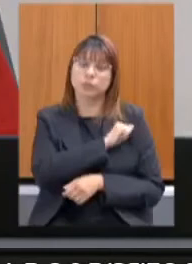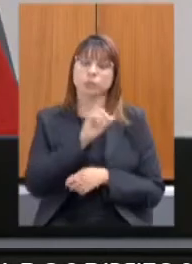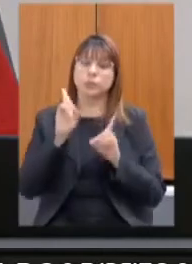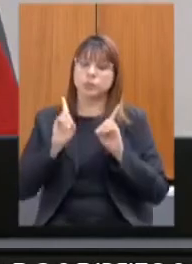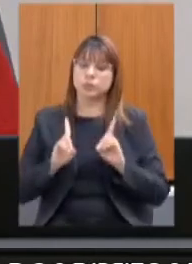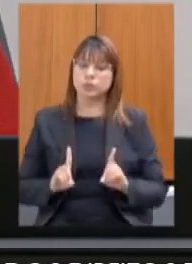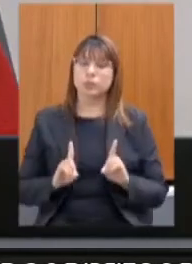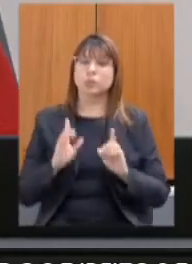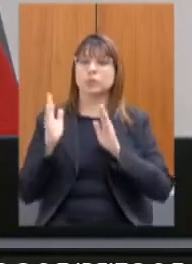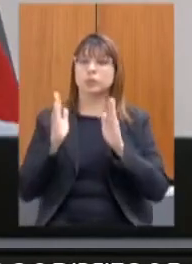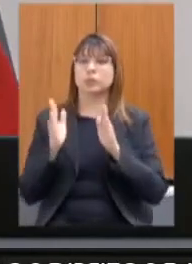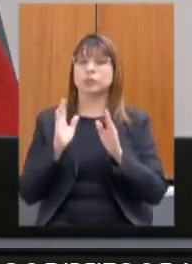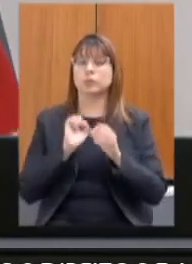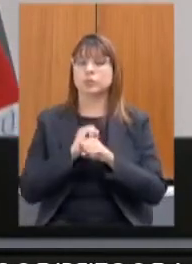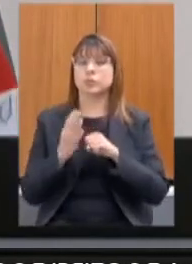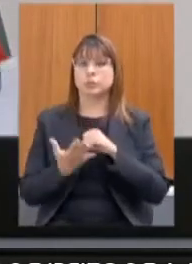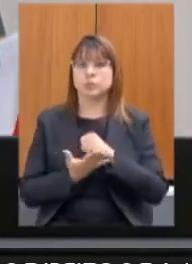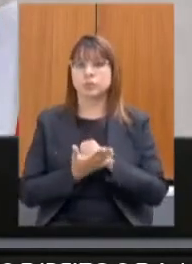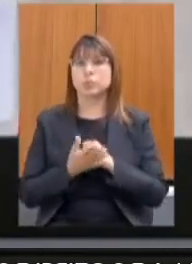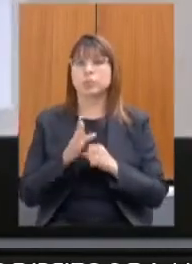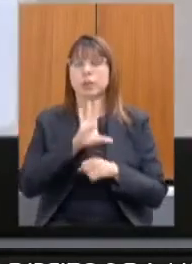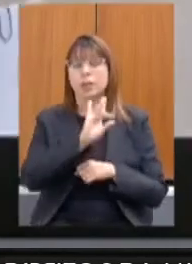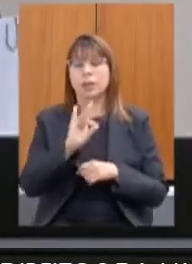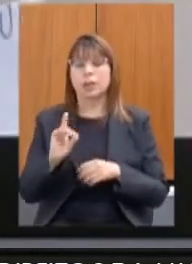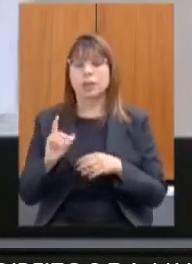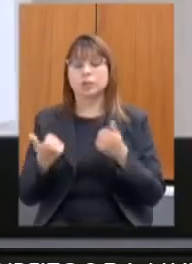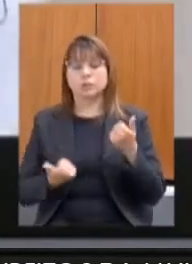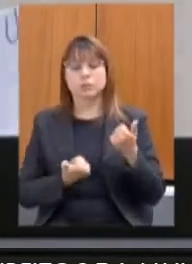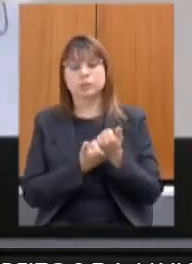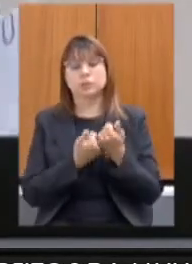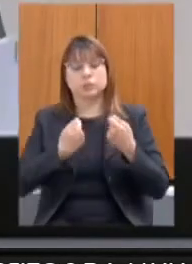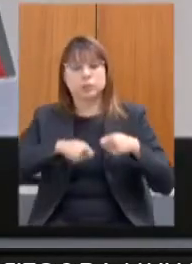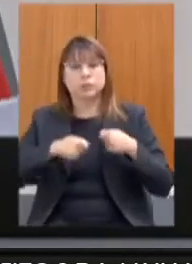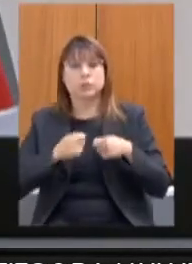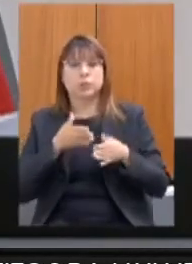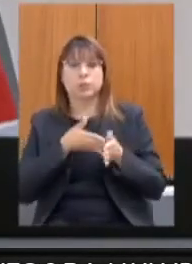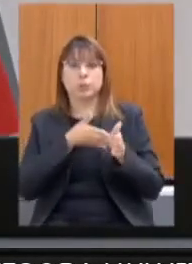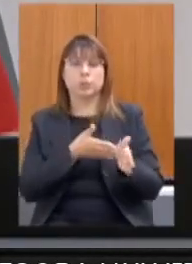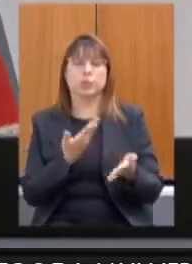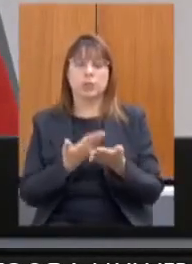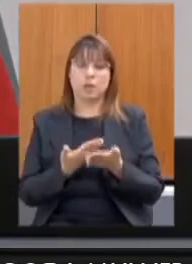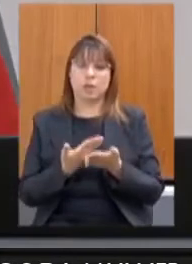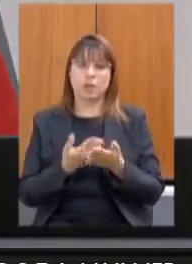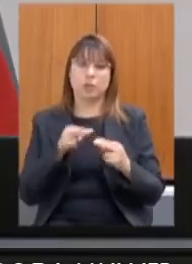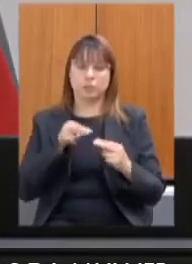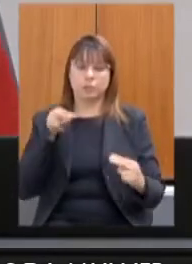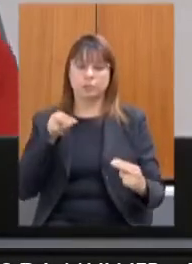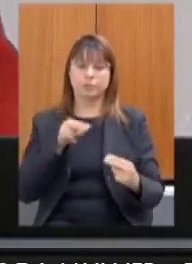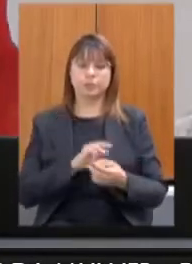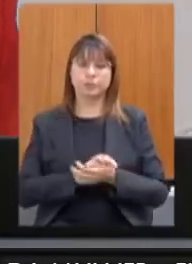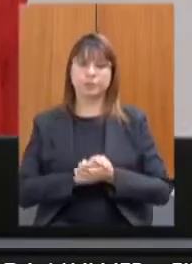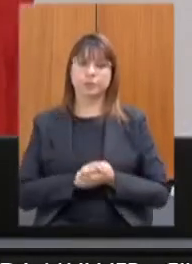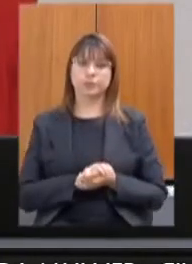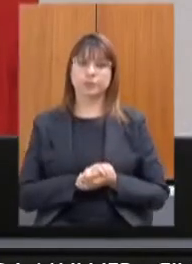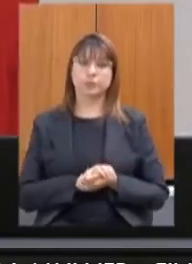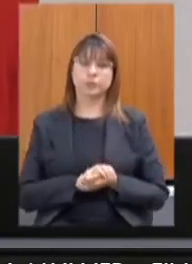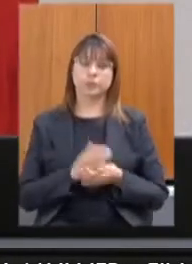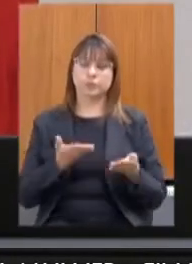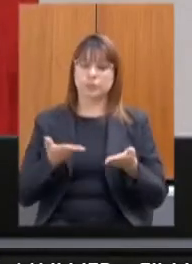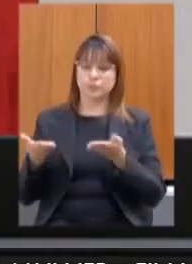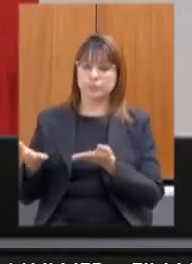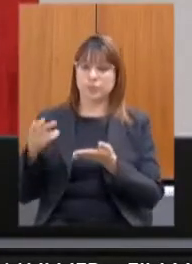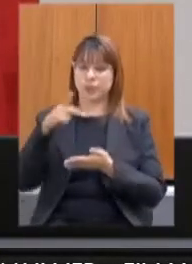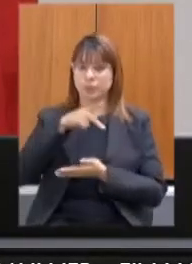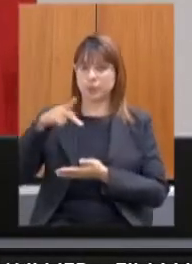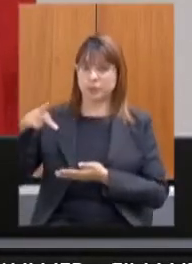Covid considerando as suas necessidades específicas de apoio para o acompanhamento de aulas à distância passo então a